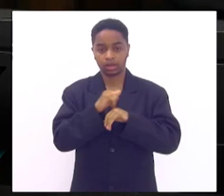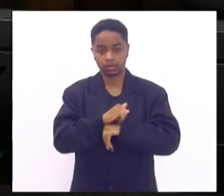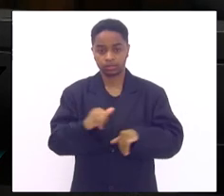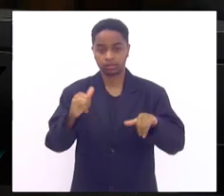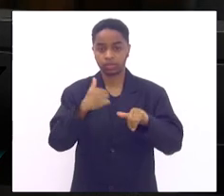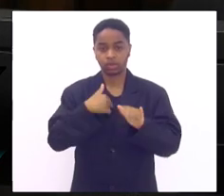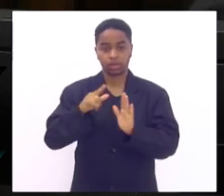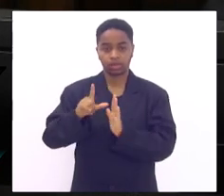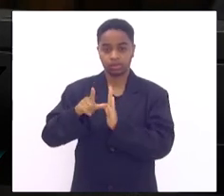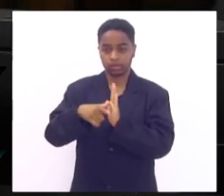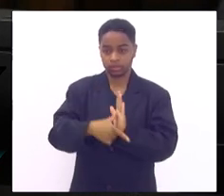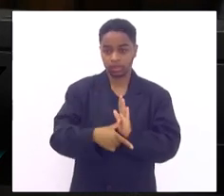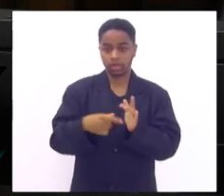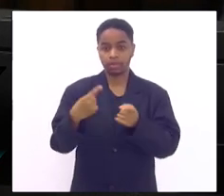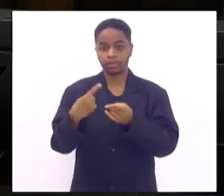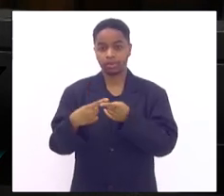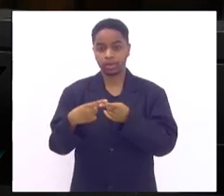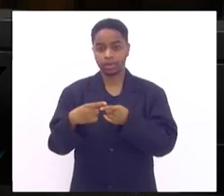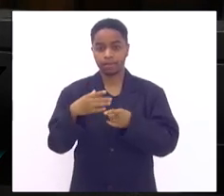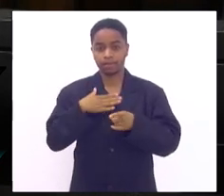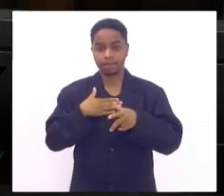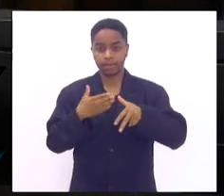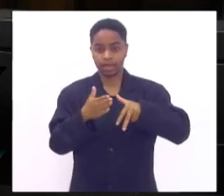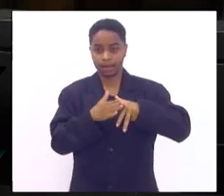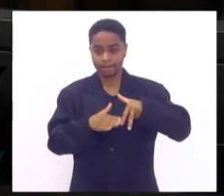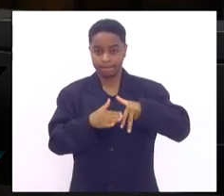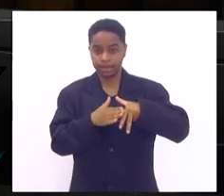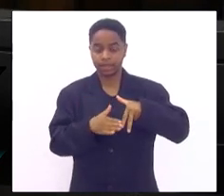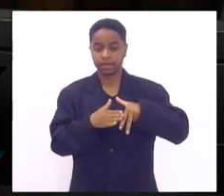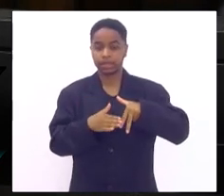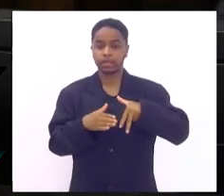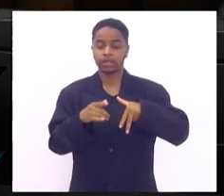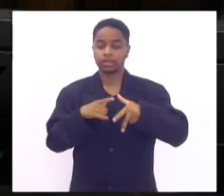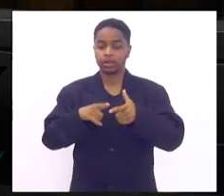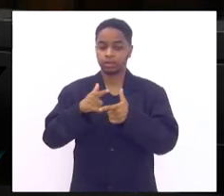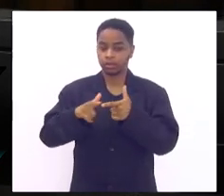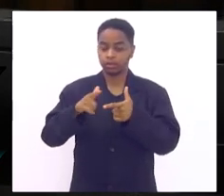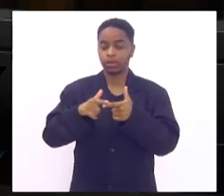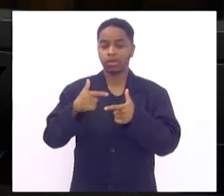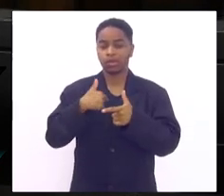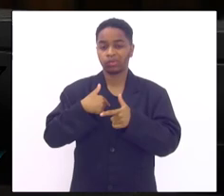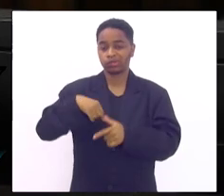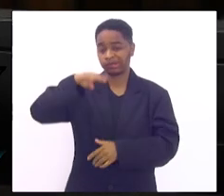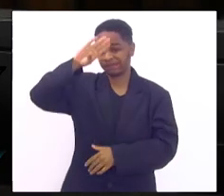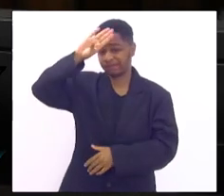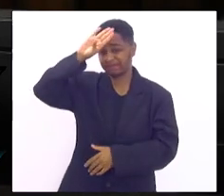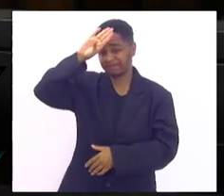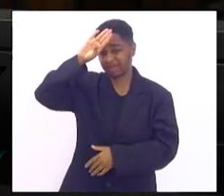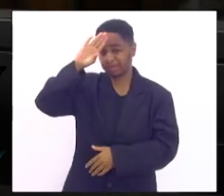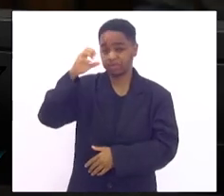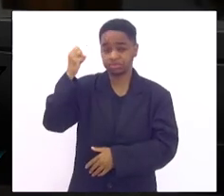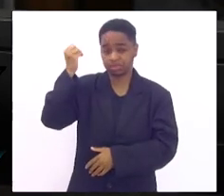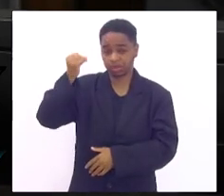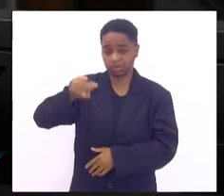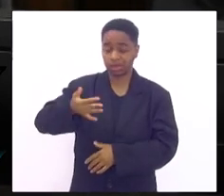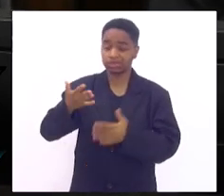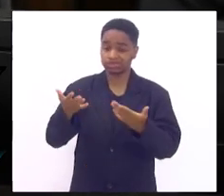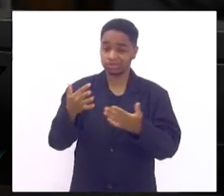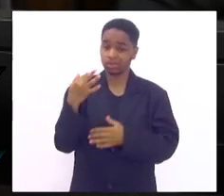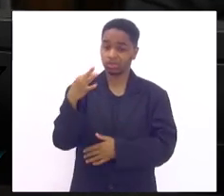um incidente na minha perna alguns dias e ela acabou evoluindo com a risipela eu tive febre a noite toda está doendo para caramba. Então,